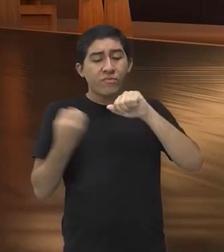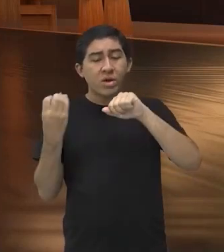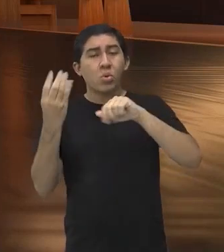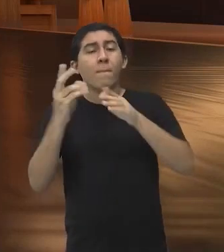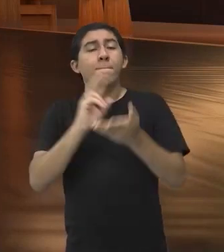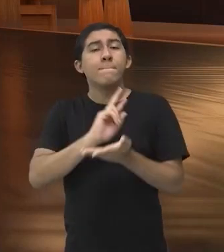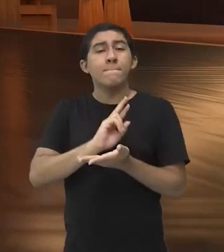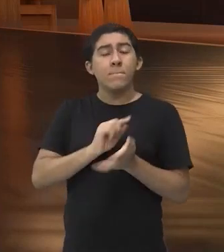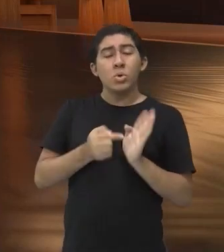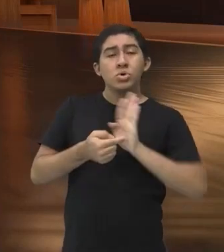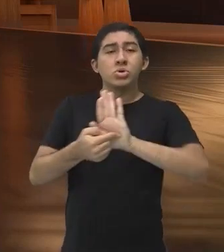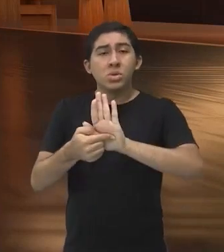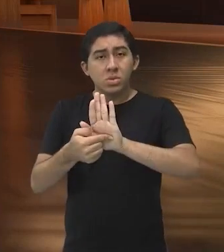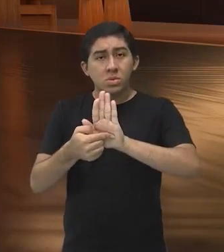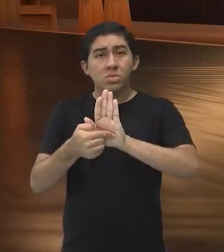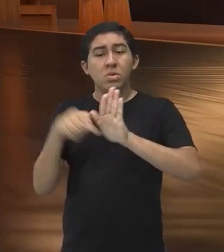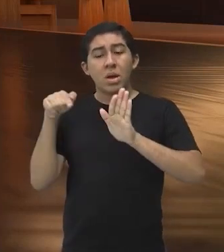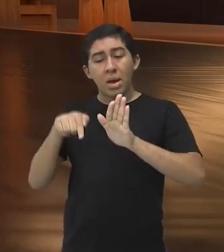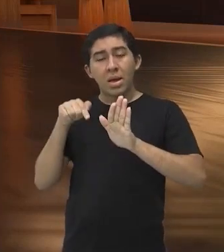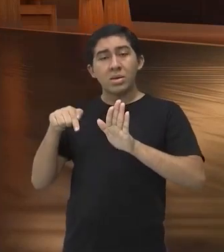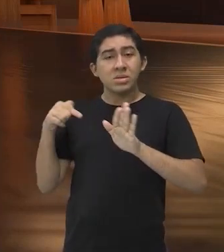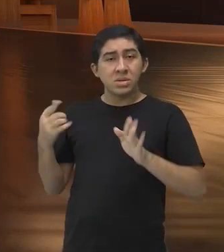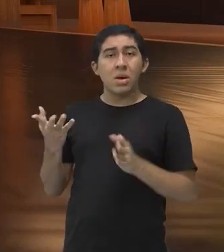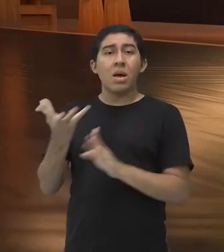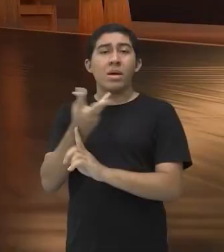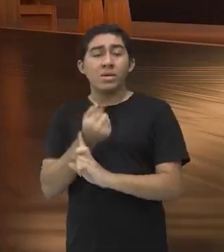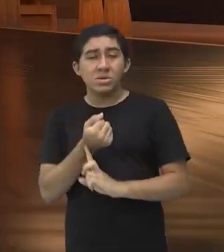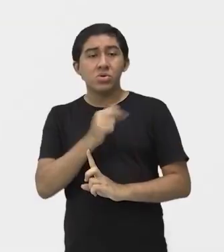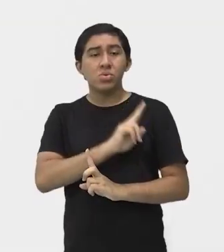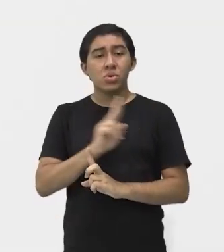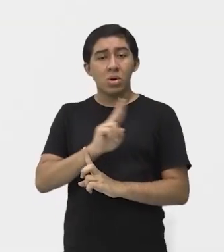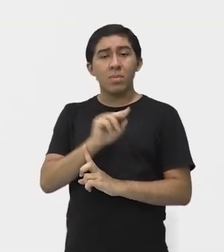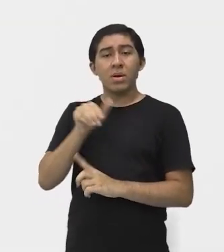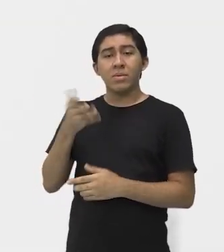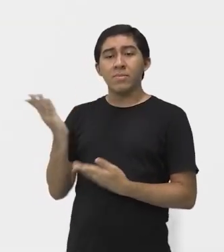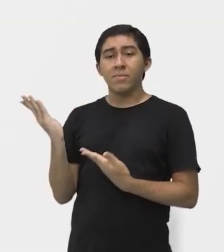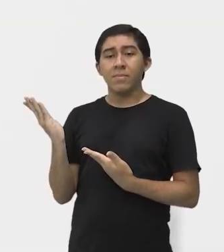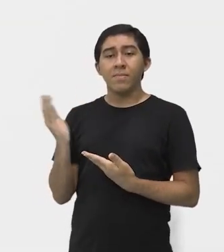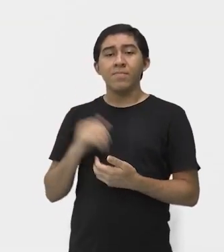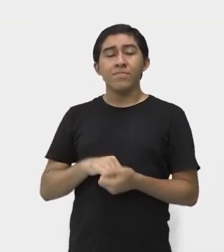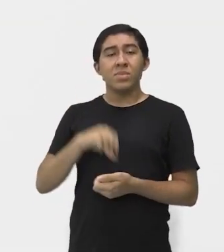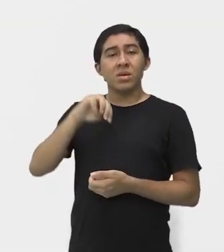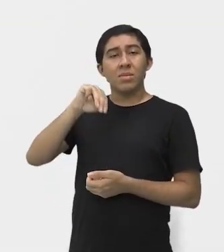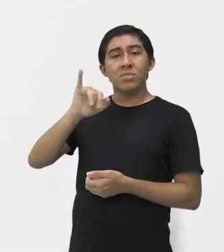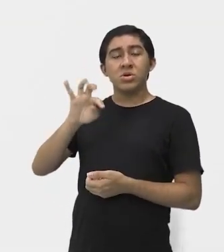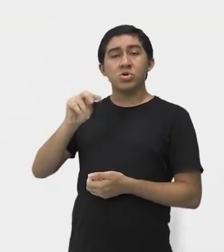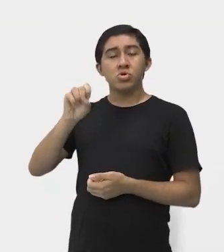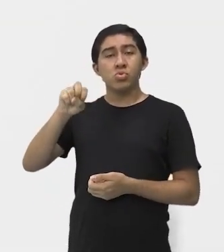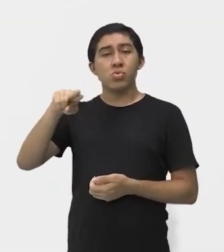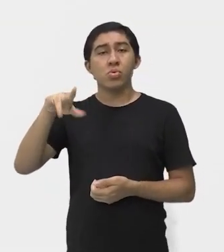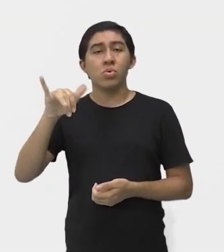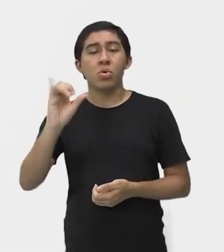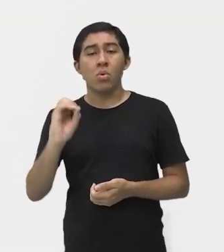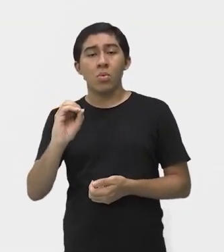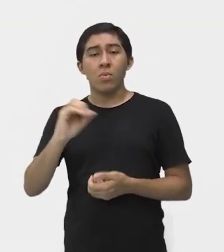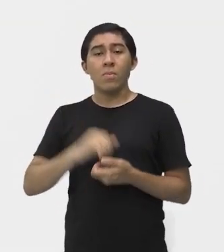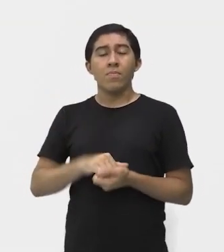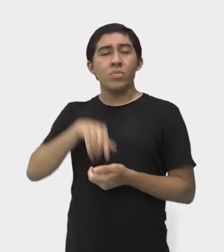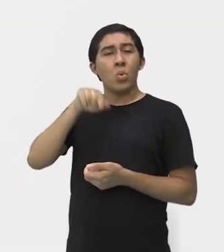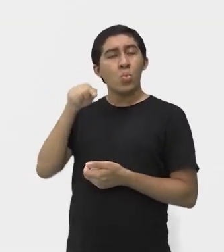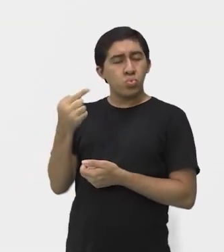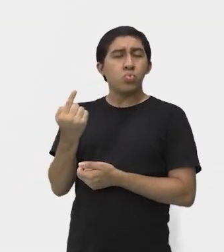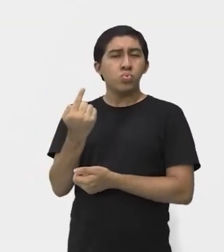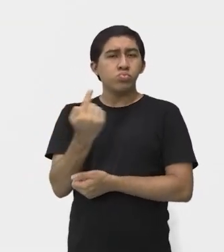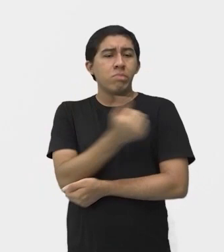criada pelo Jigoro Kano, é o Mitsuyo Maeda, que a gente conhece na cartela agora. Olha só, em 1914, né, um dos seus